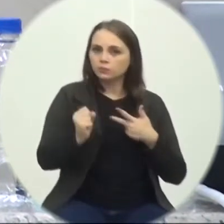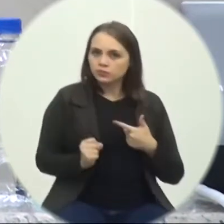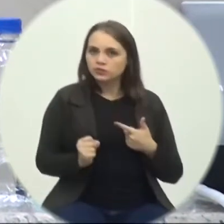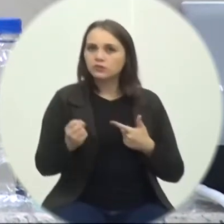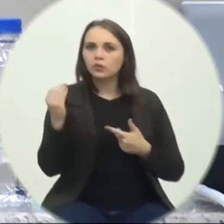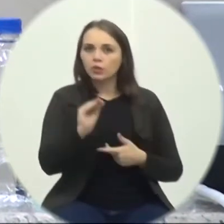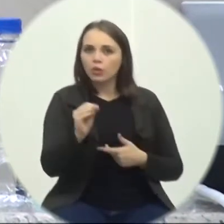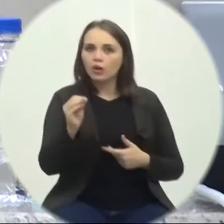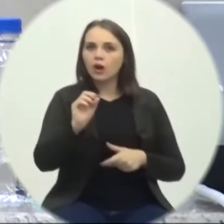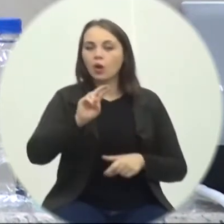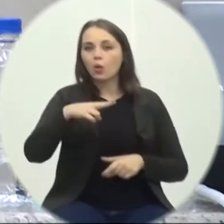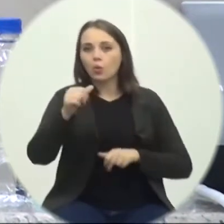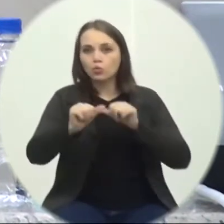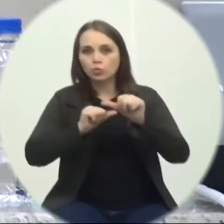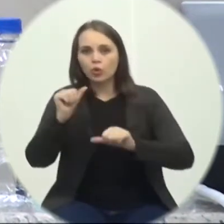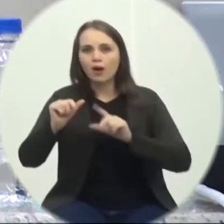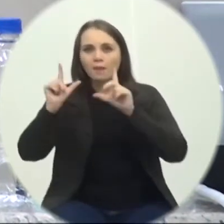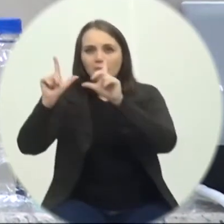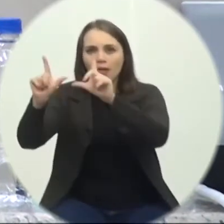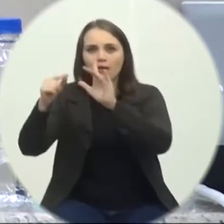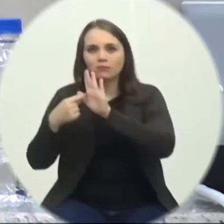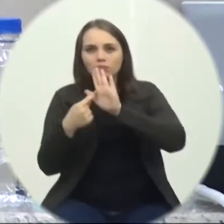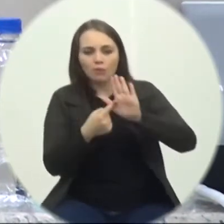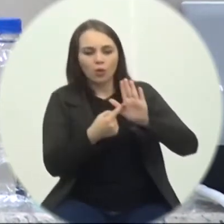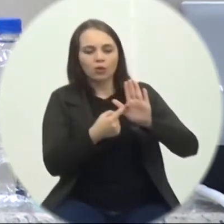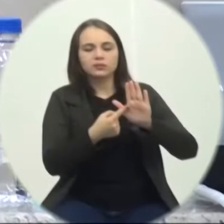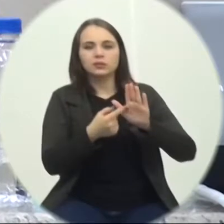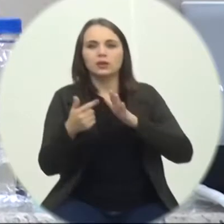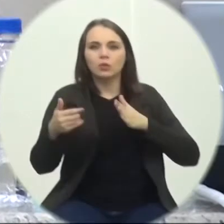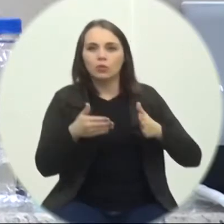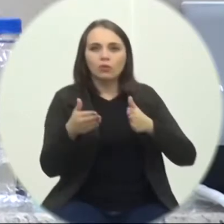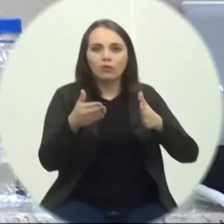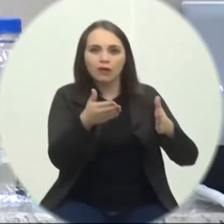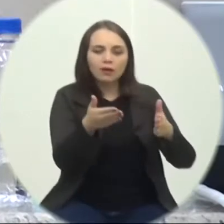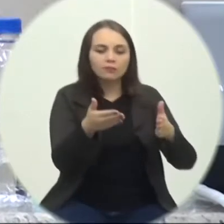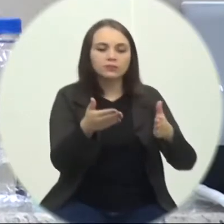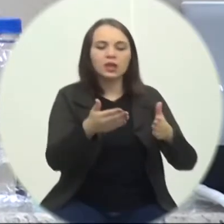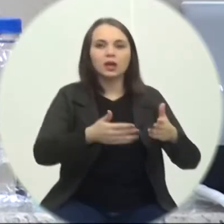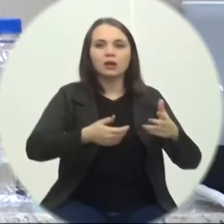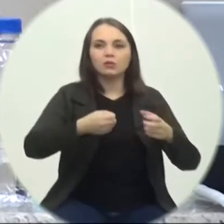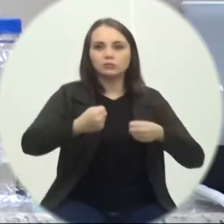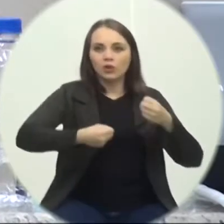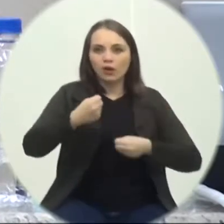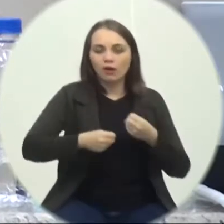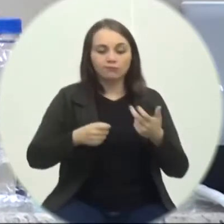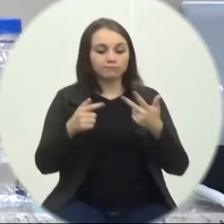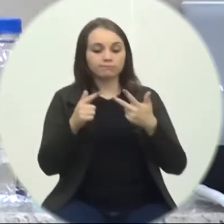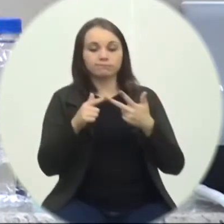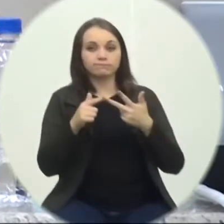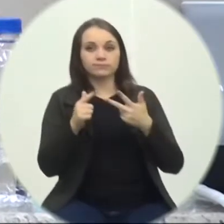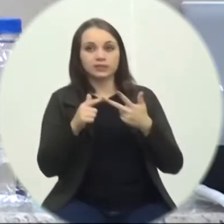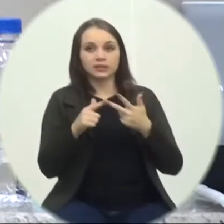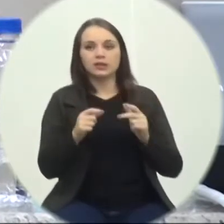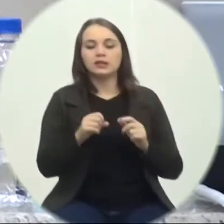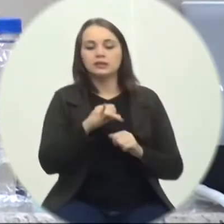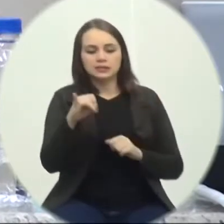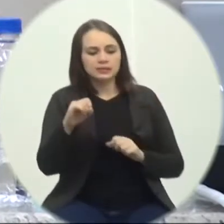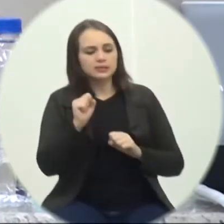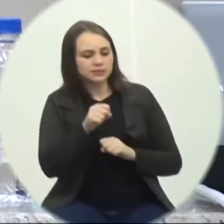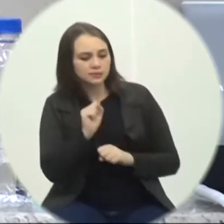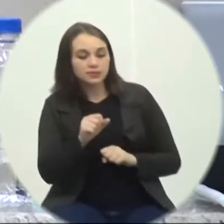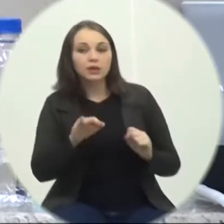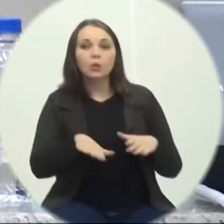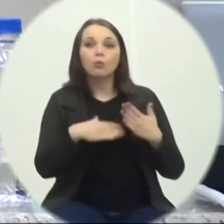As placas De sinalização De trânsito Vertical Retiradas Ou danificadas 3. No caso De respostas Positivas